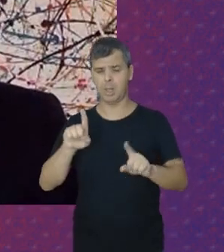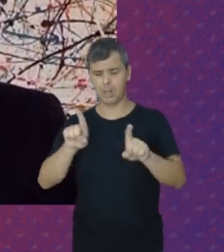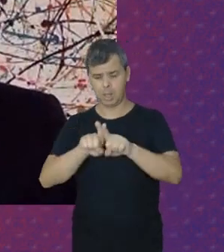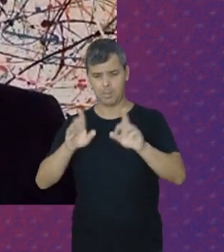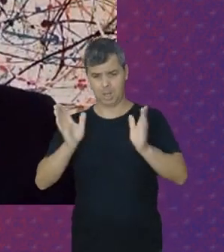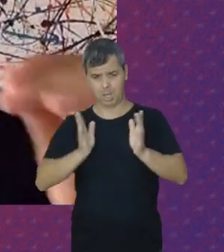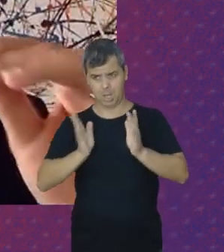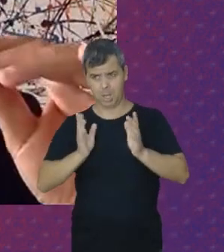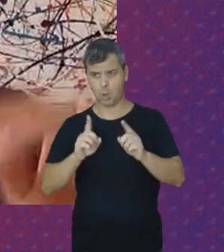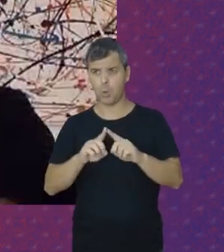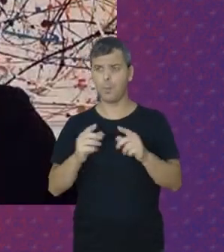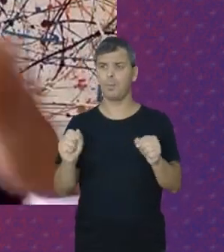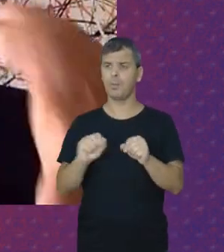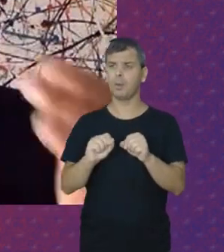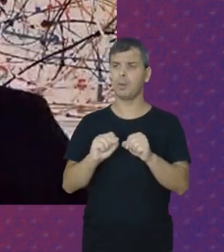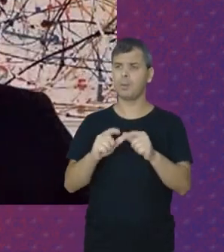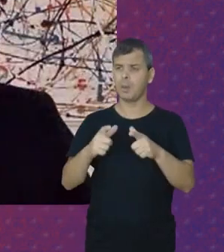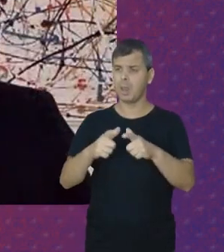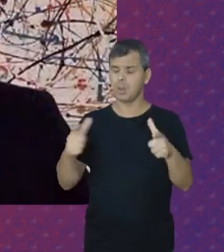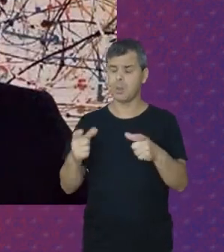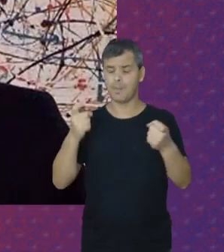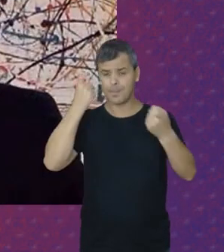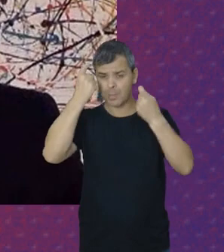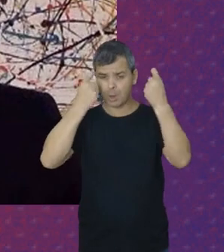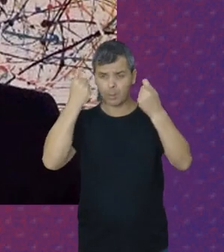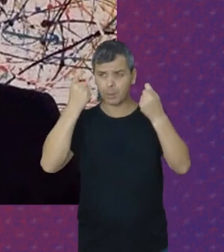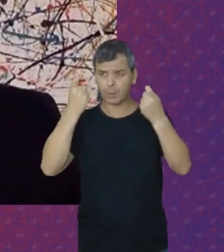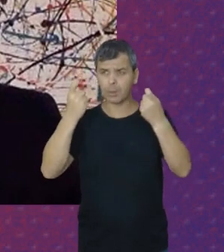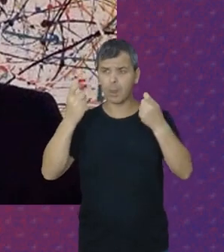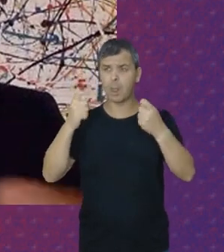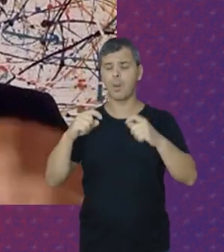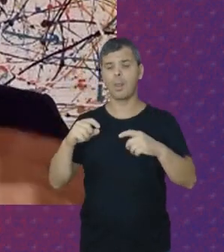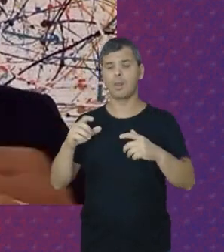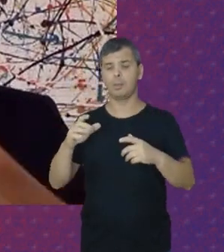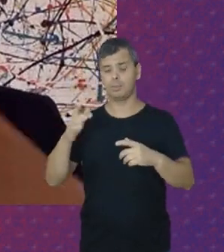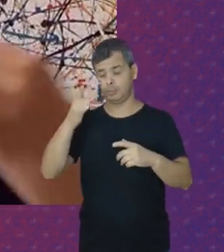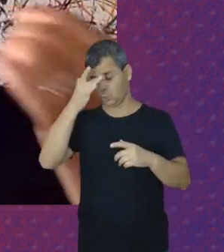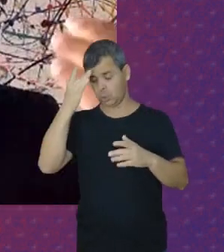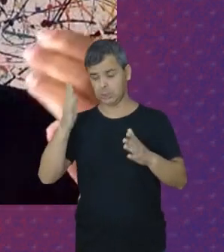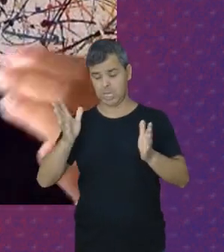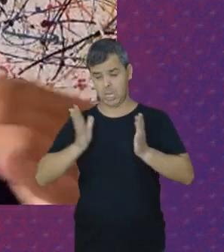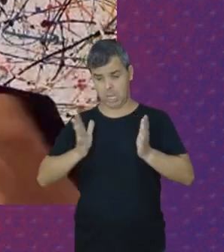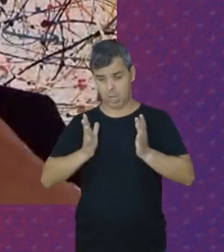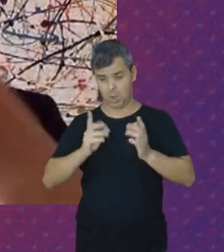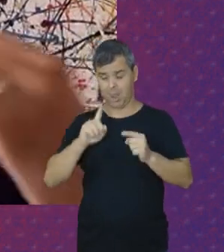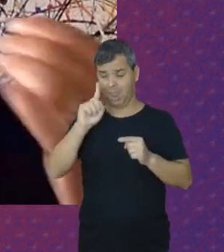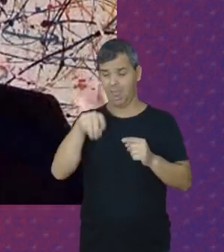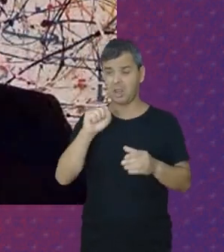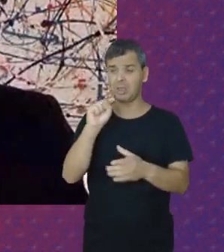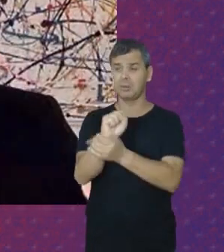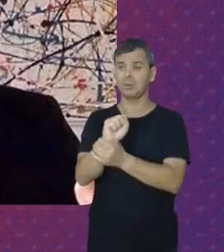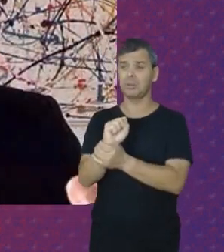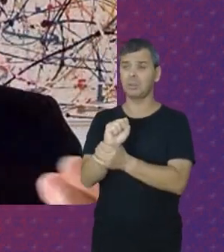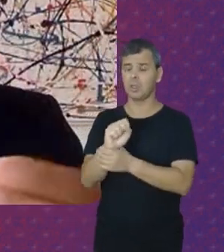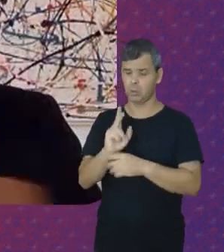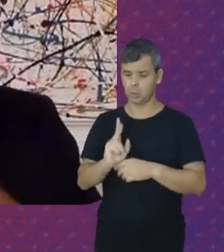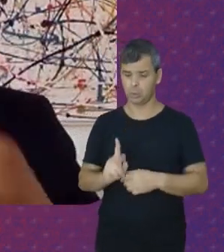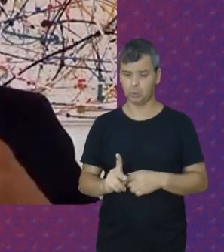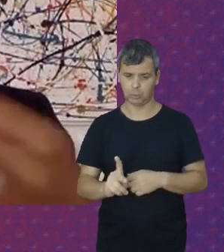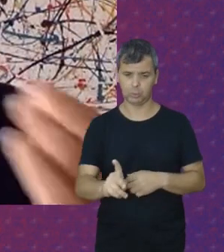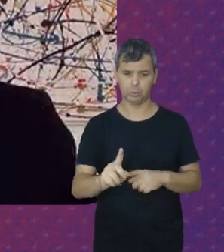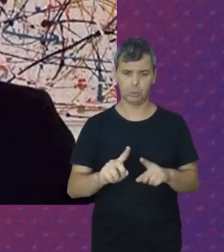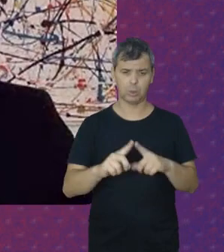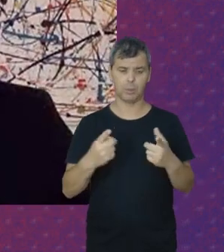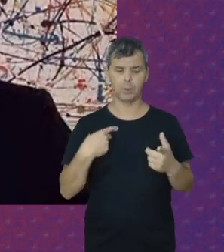Municipais A grande Preocupação Da classe Senhorial Era garantir Uma continuidade